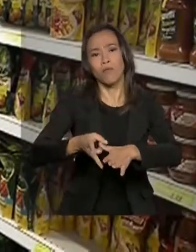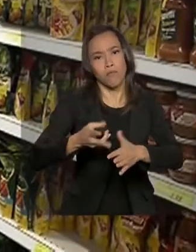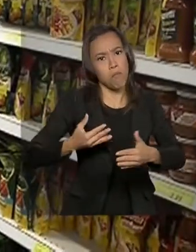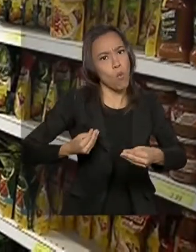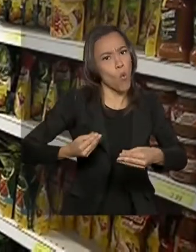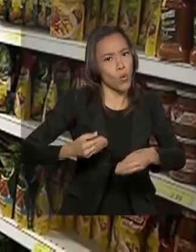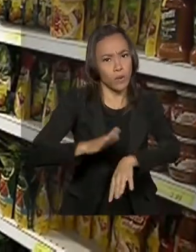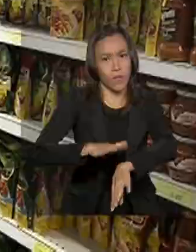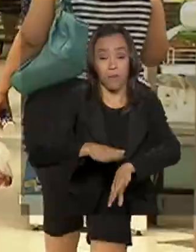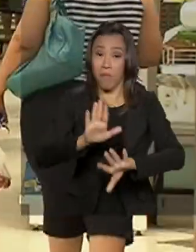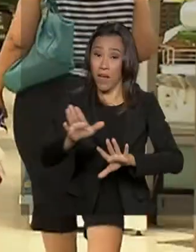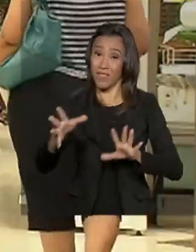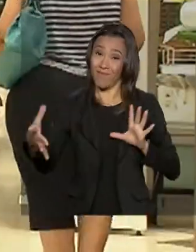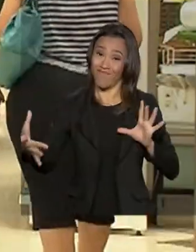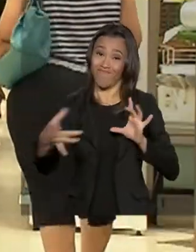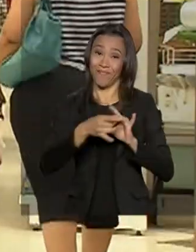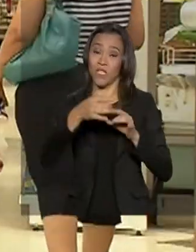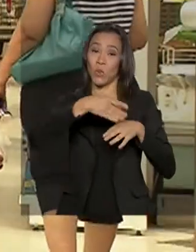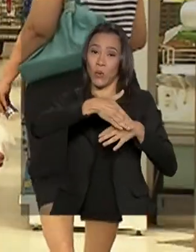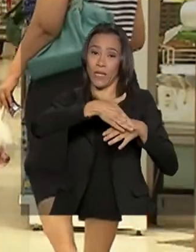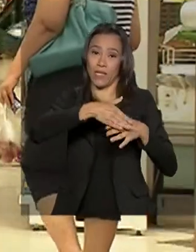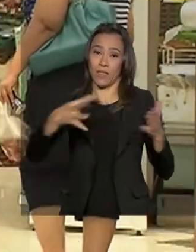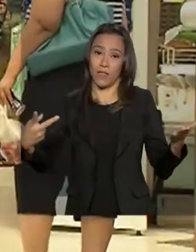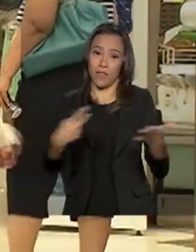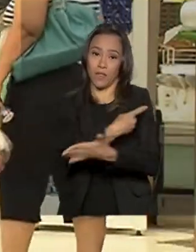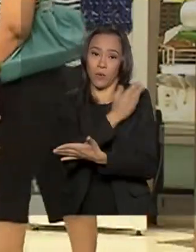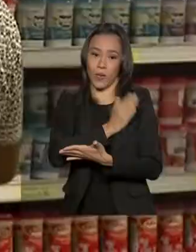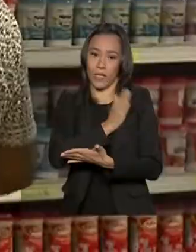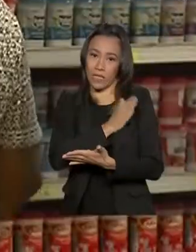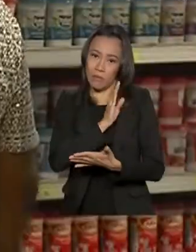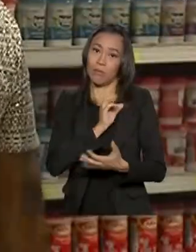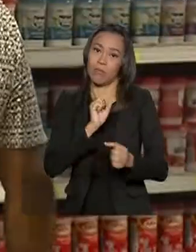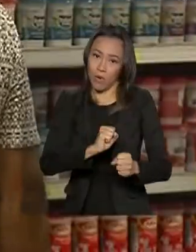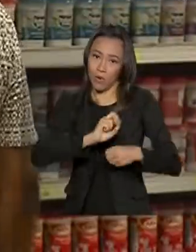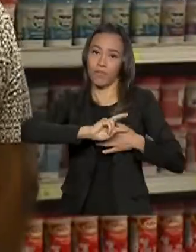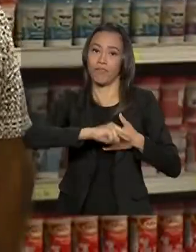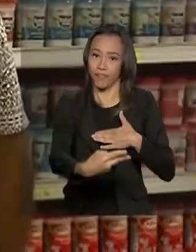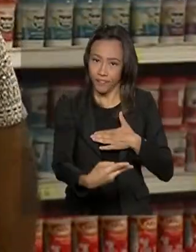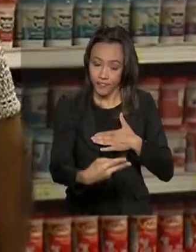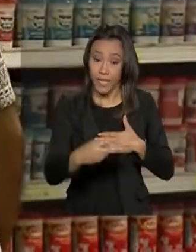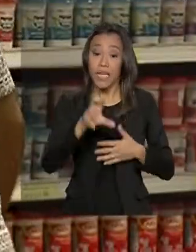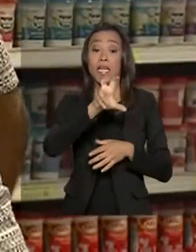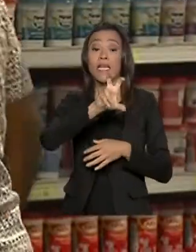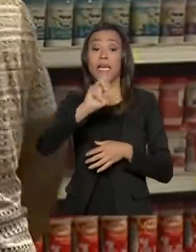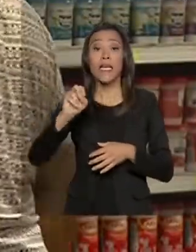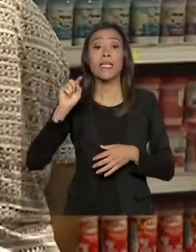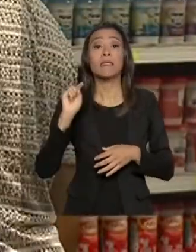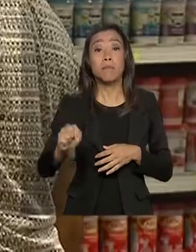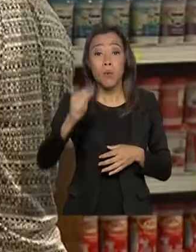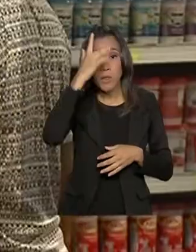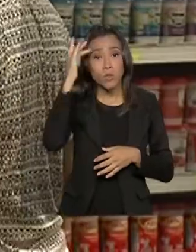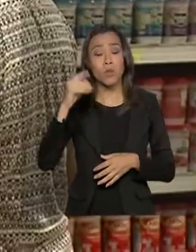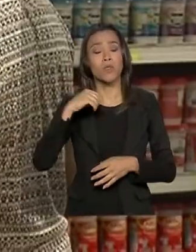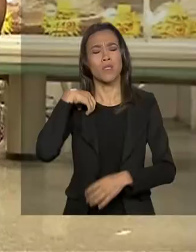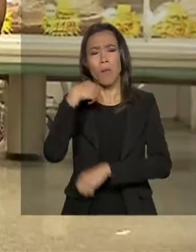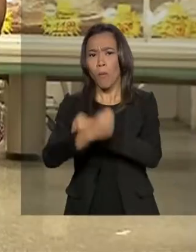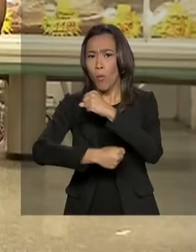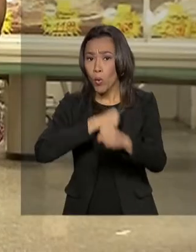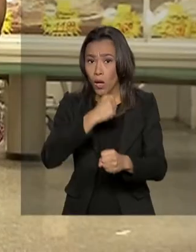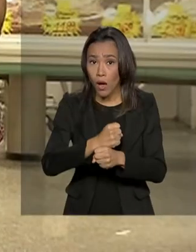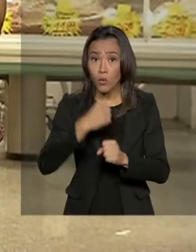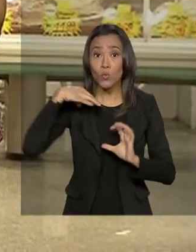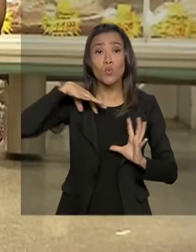a doenças do coração. Segundo a Organização Mundial de Saúde, 500 mil pessoas morrem todos os anos no mundo